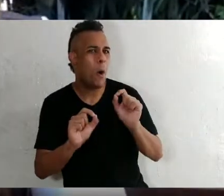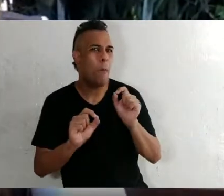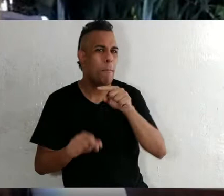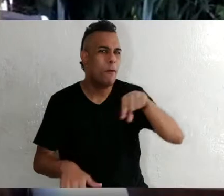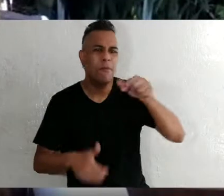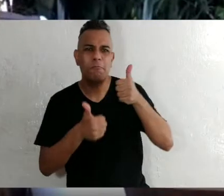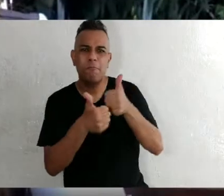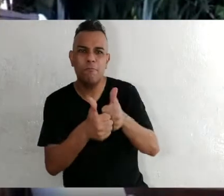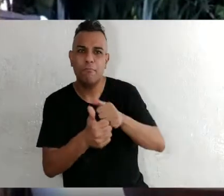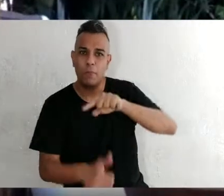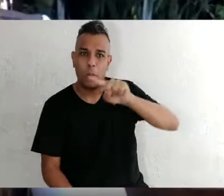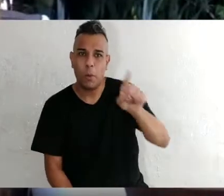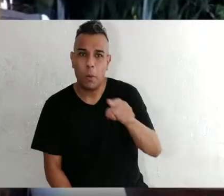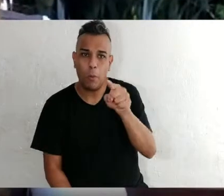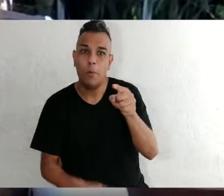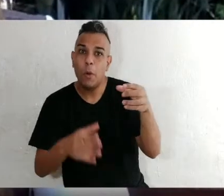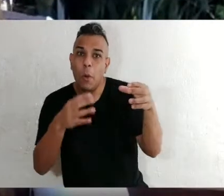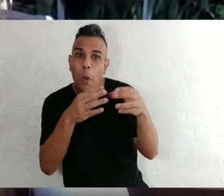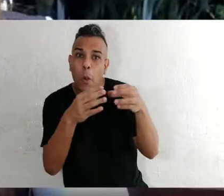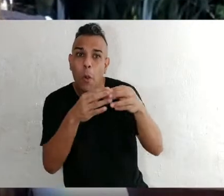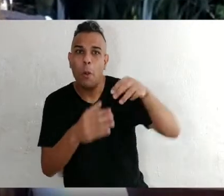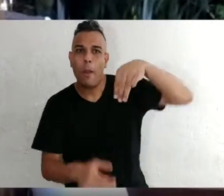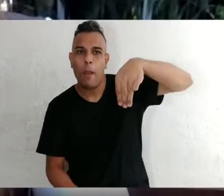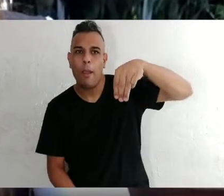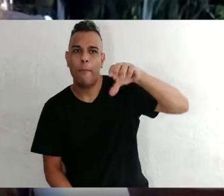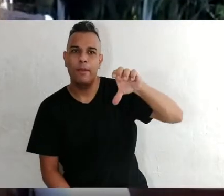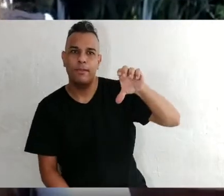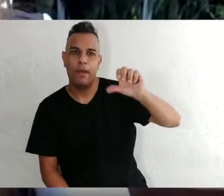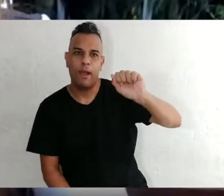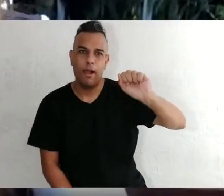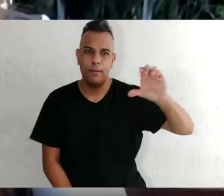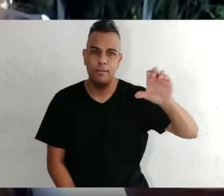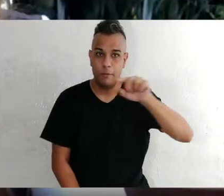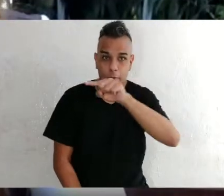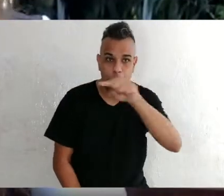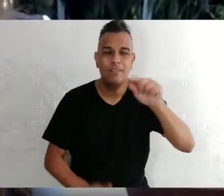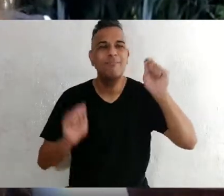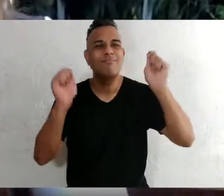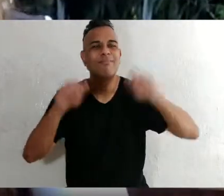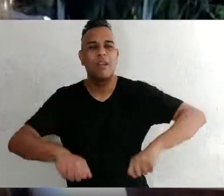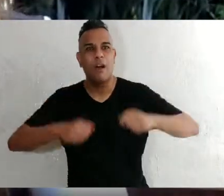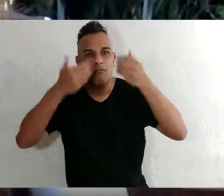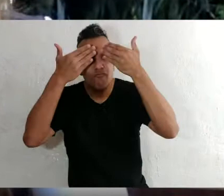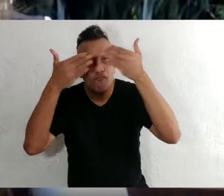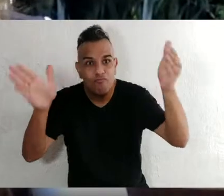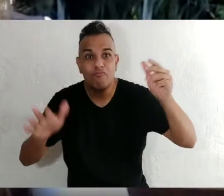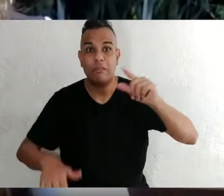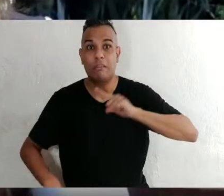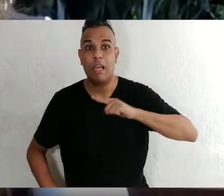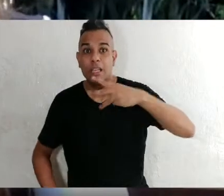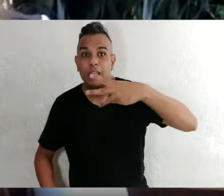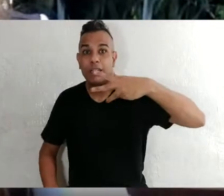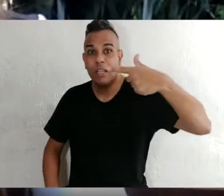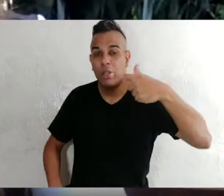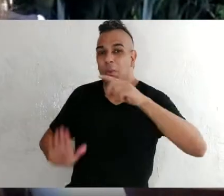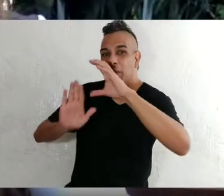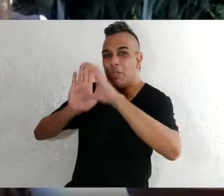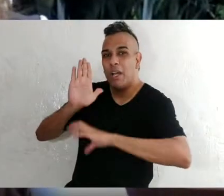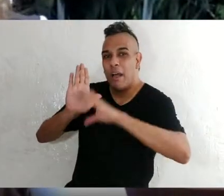endereço é arroba grupo MCCAC. Espero que desfrutem desses 32 capítulos,